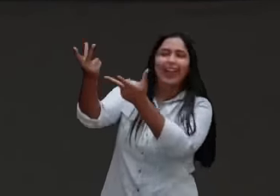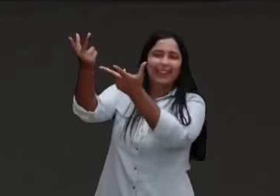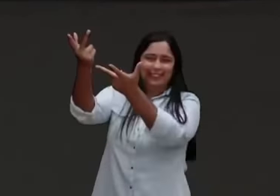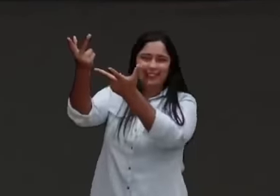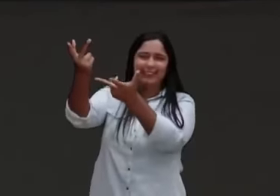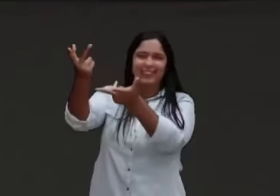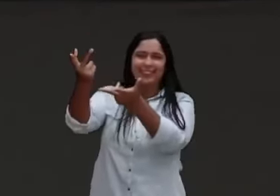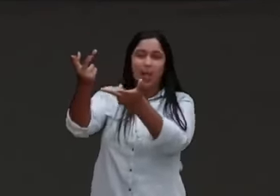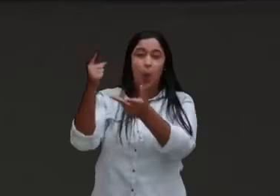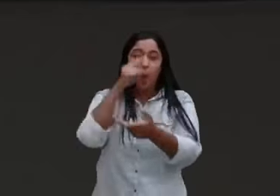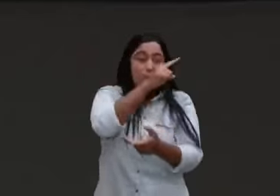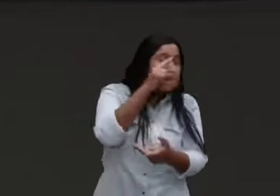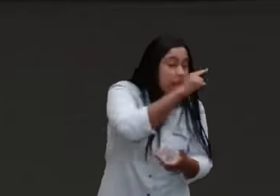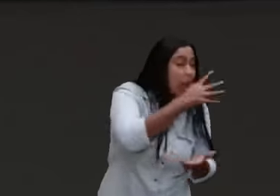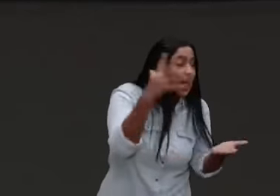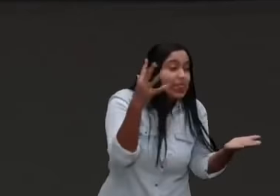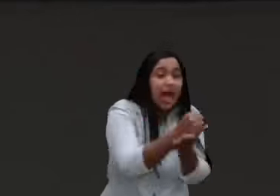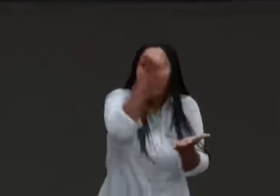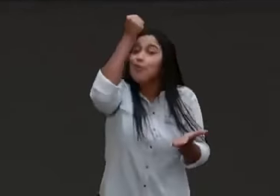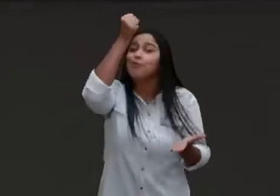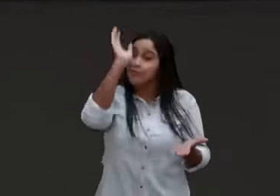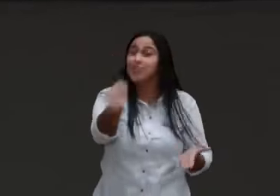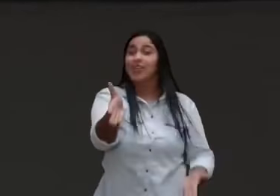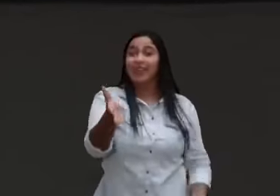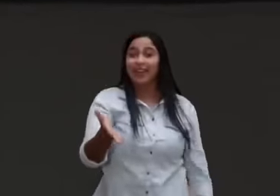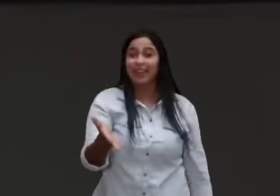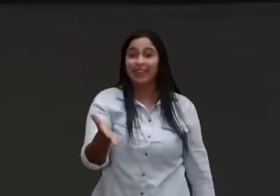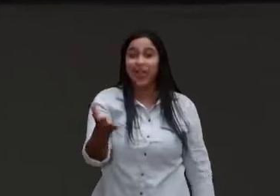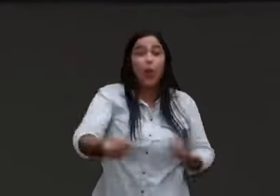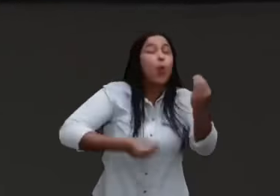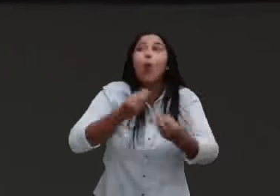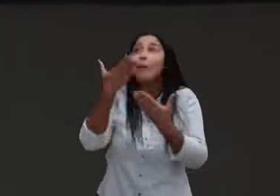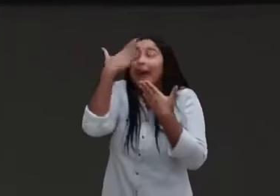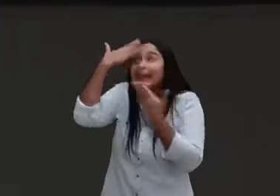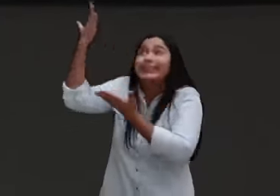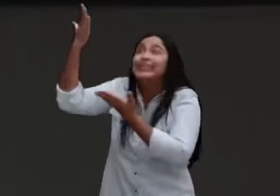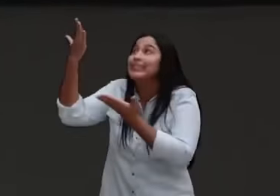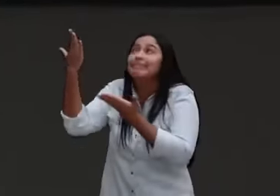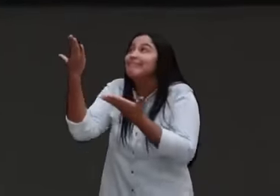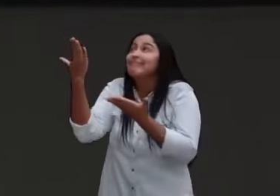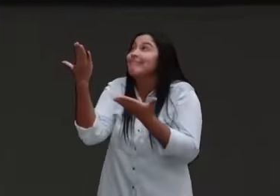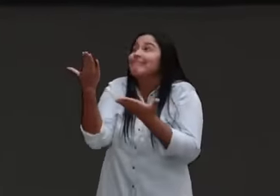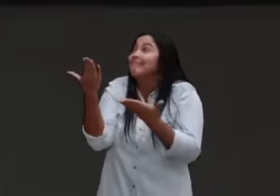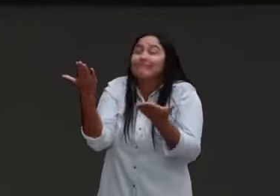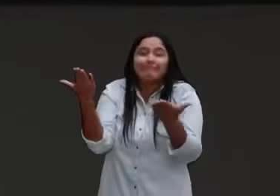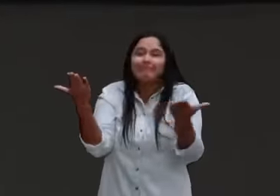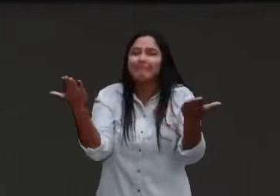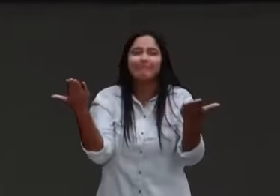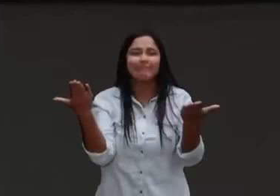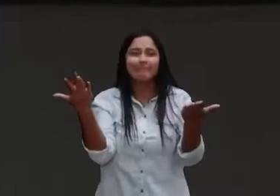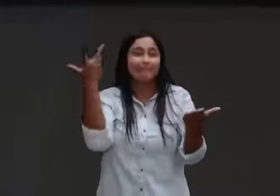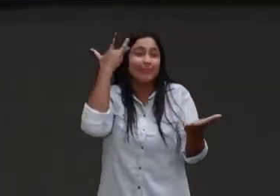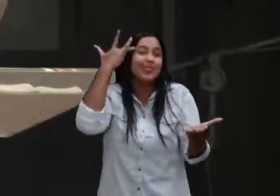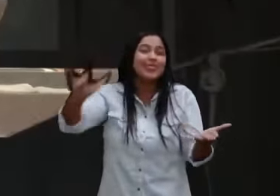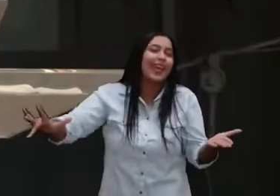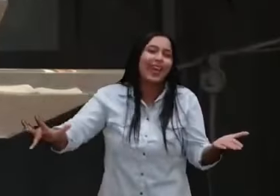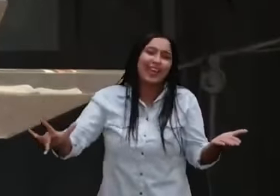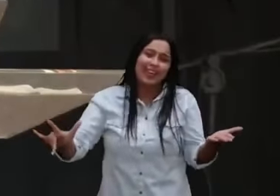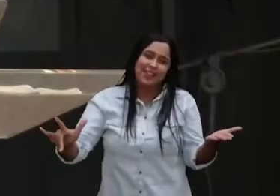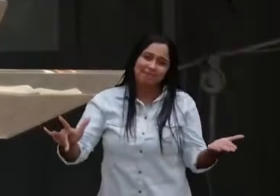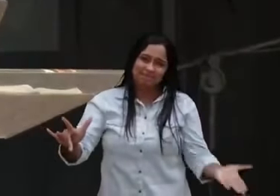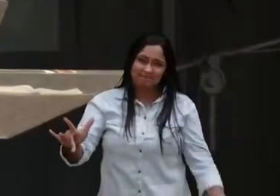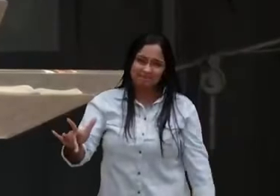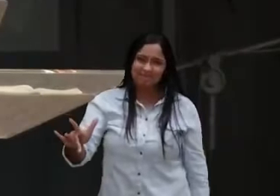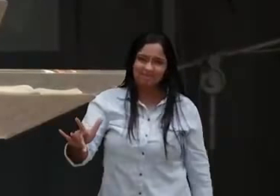difíceis, que eu não sei nem, como expressar minha gratidão hoje, que darei eu ao Senhor, por toda a